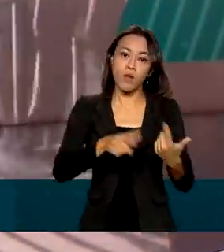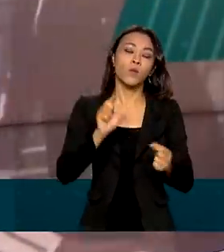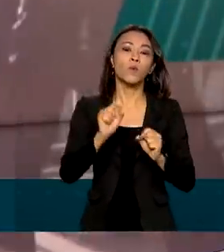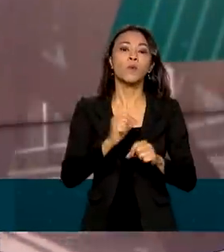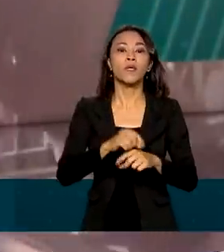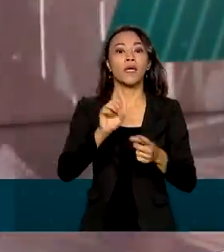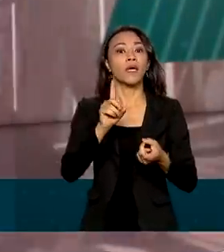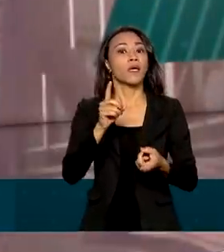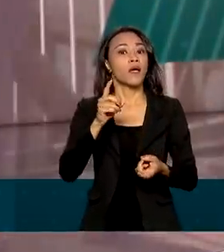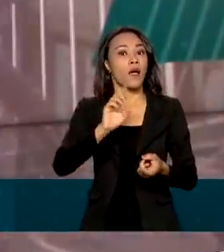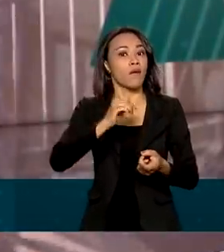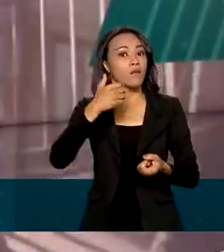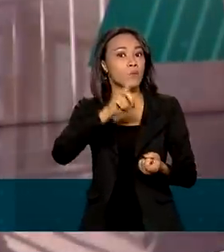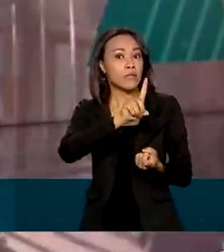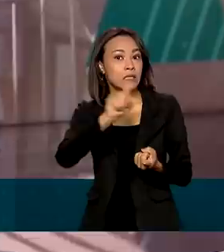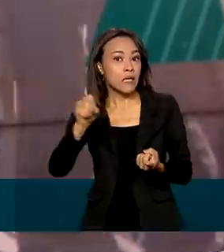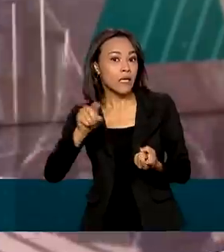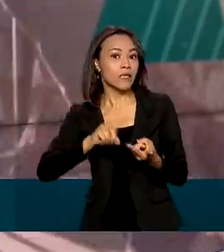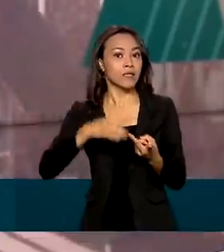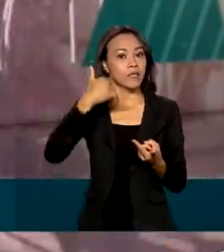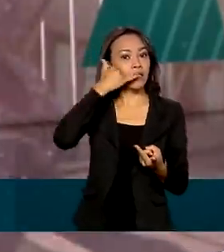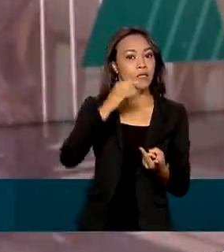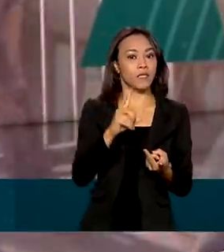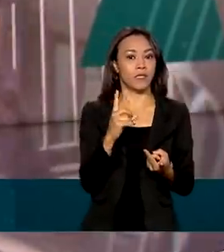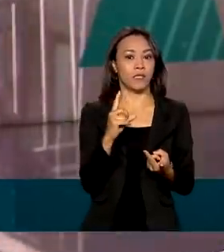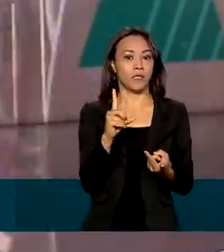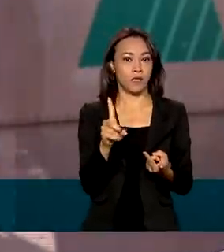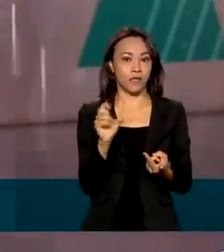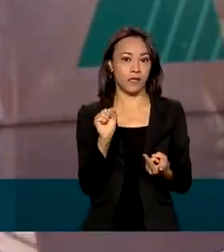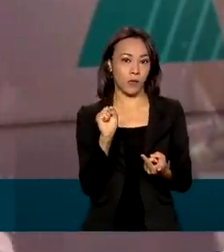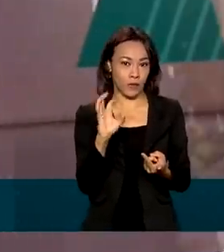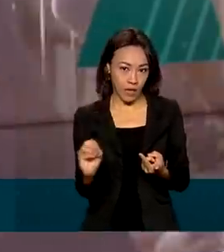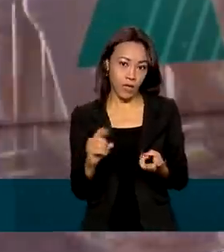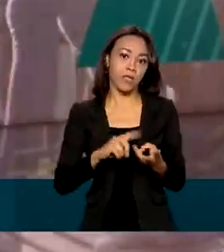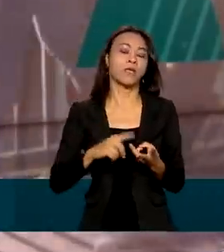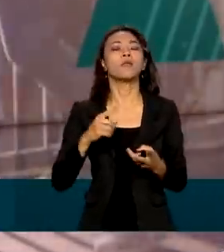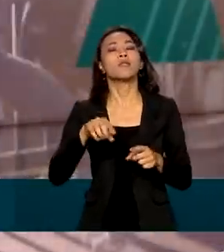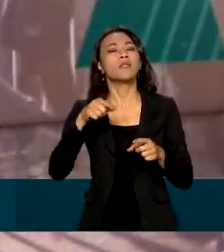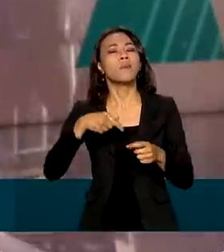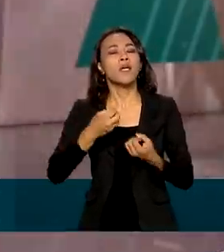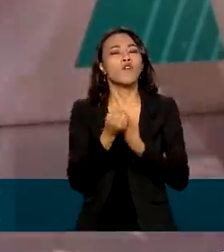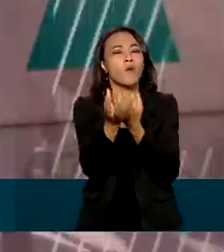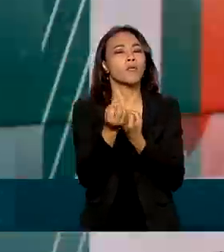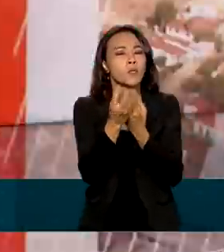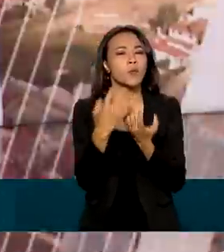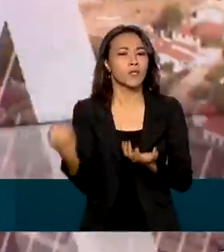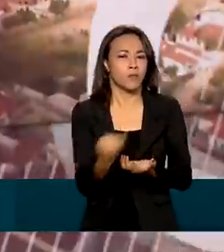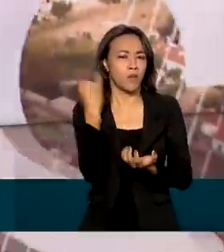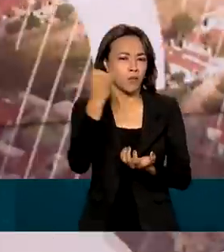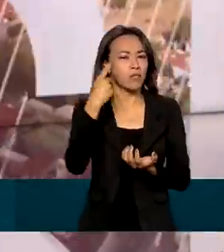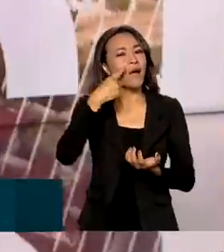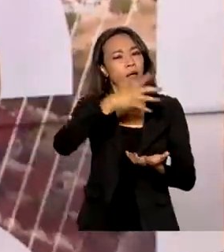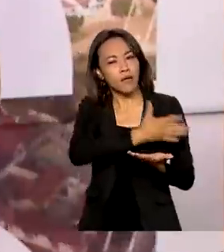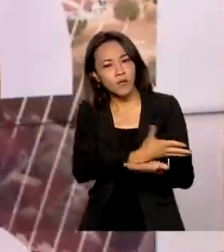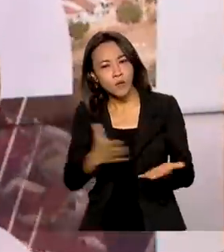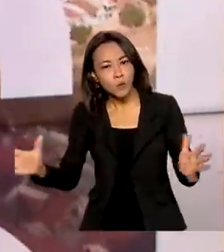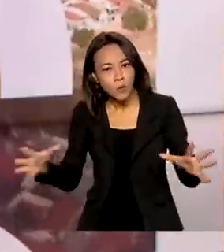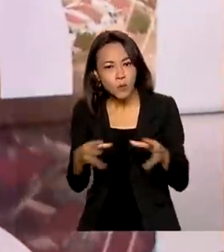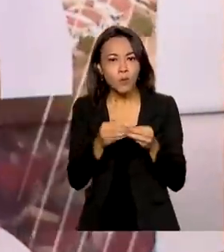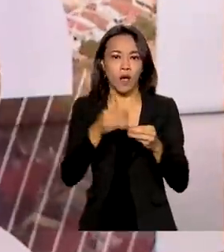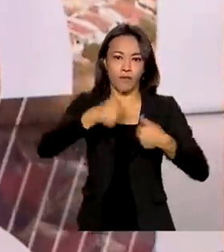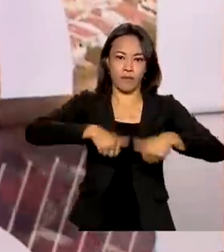Disque 100 e Ligue 180 para toda a população, além de fornecer informações importantes para os órgãos de controle.